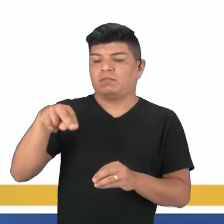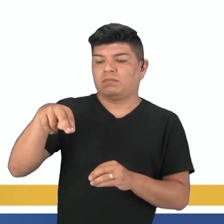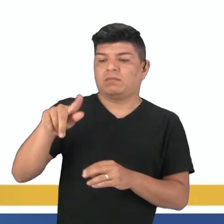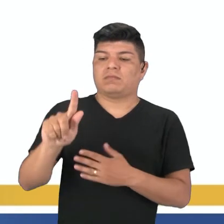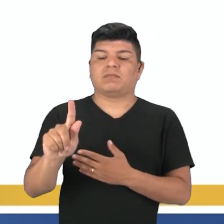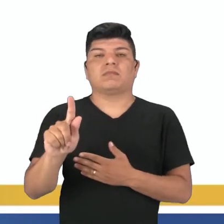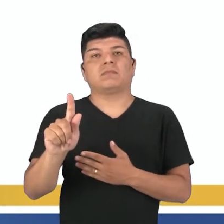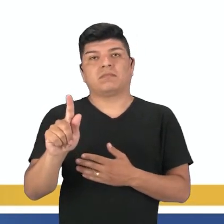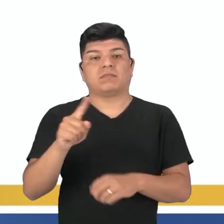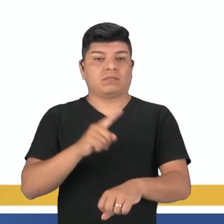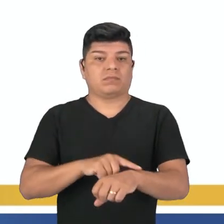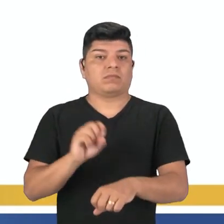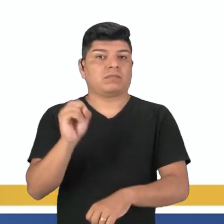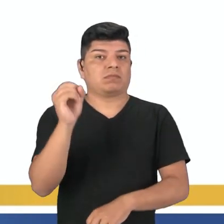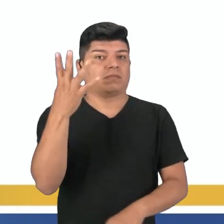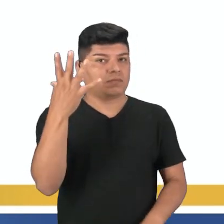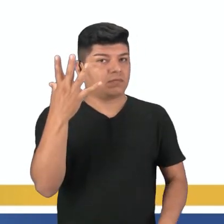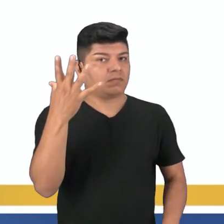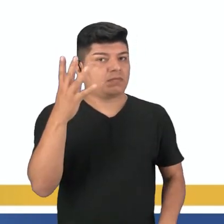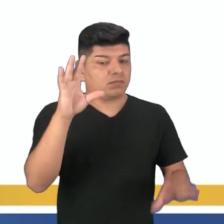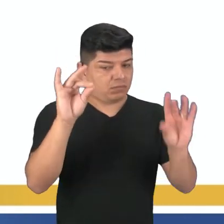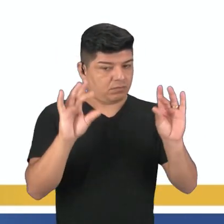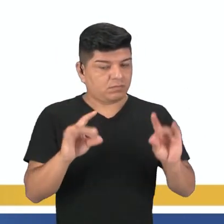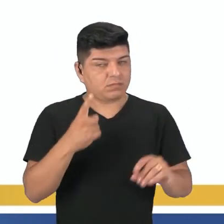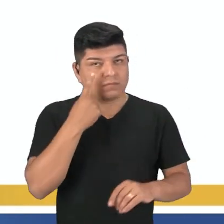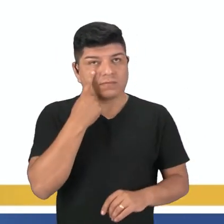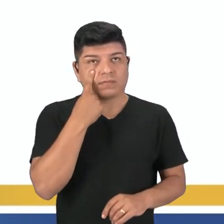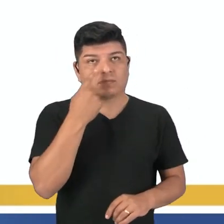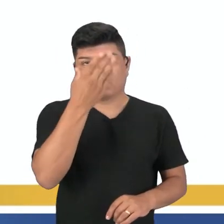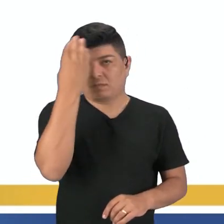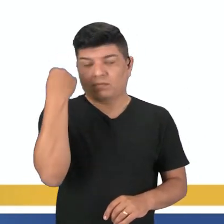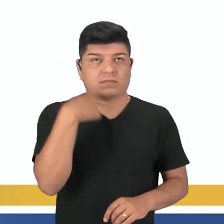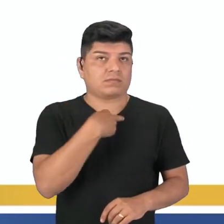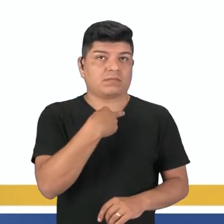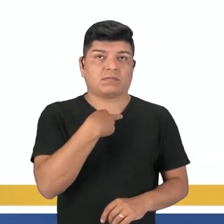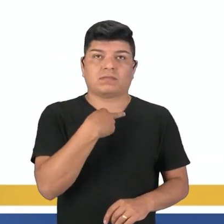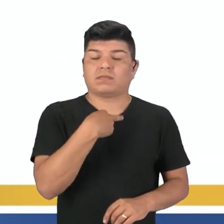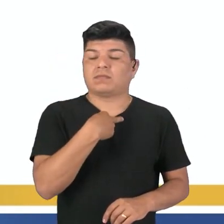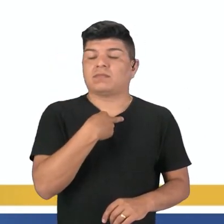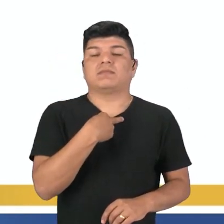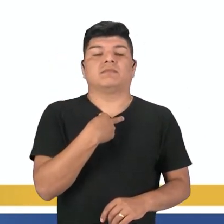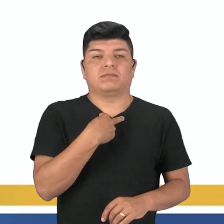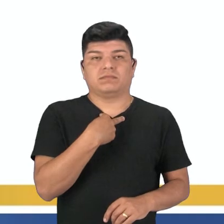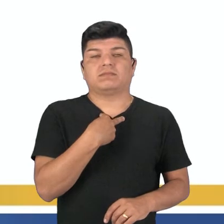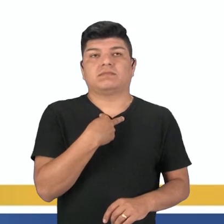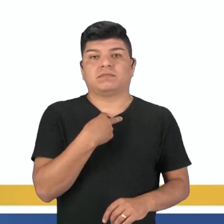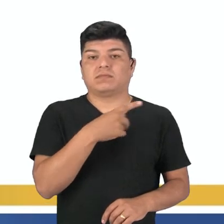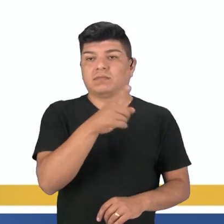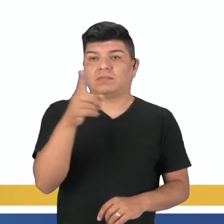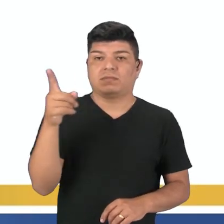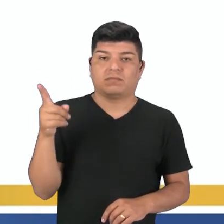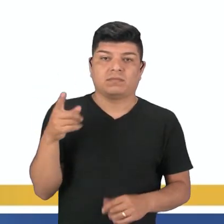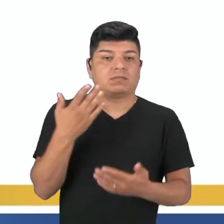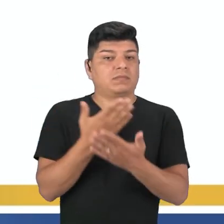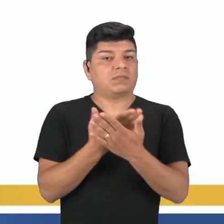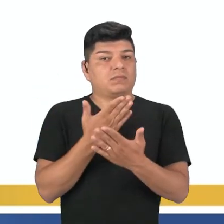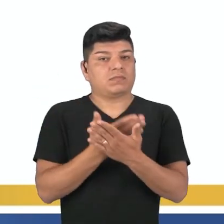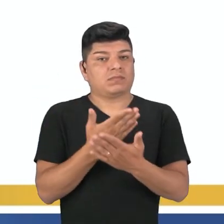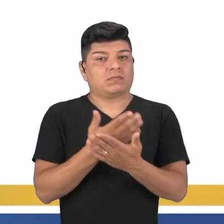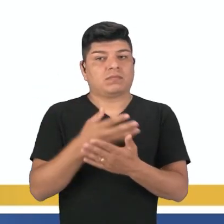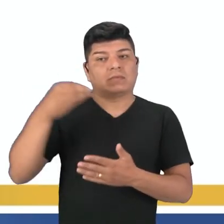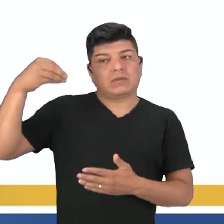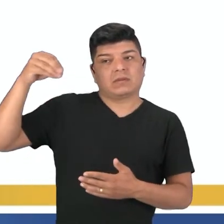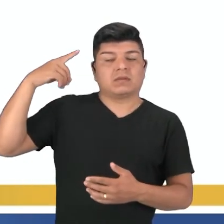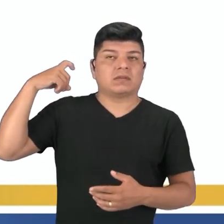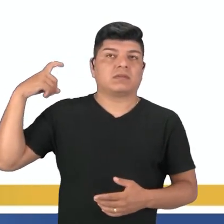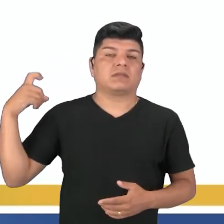ação fique sendo feita no momento. Não esquece esse detalhe. Então, they were studying when the ball rang. Eles estavam estudando quando